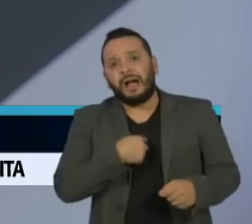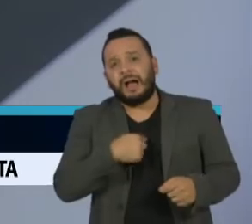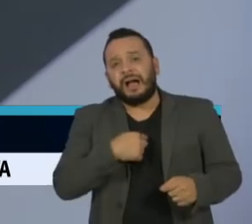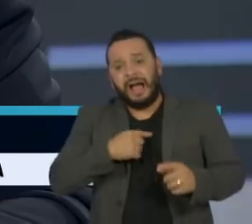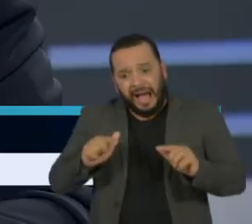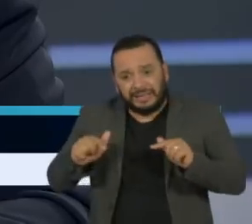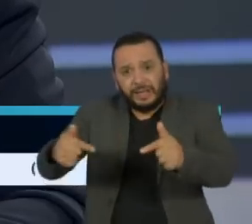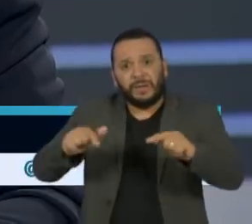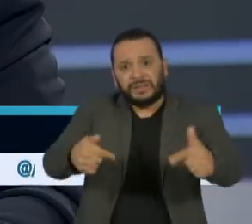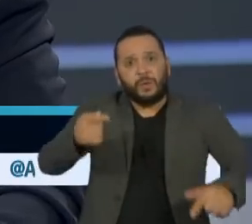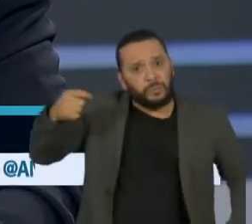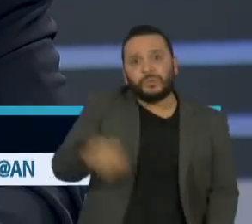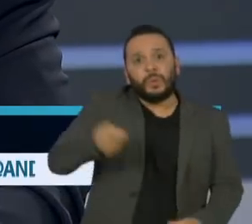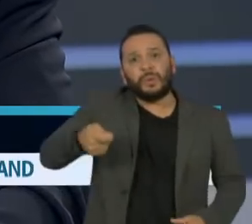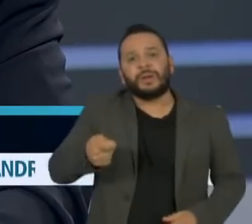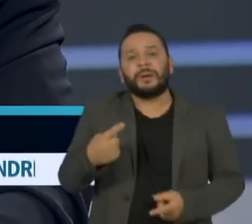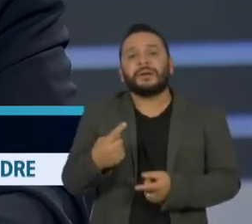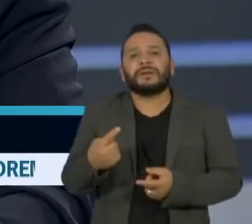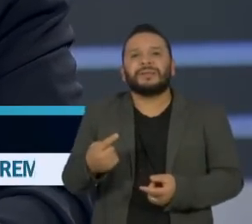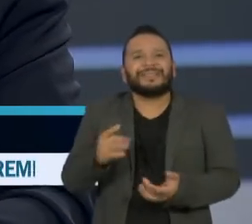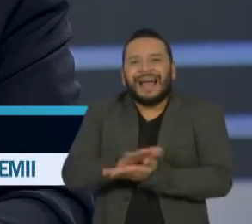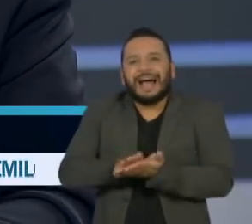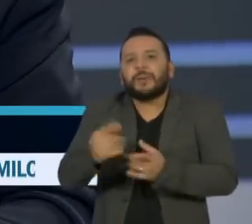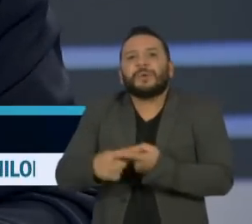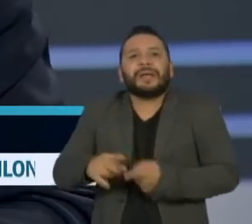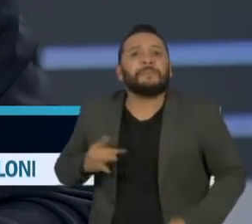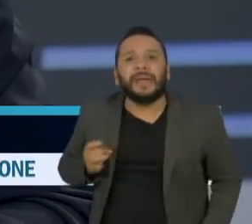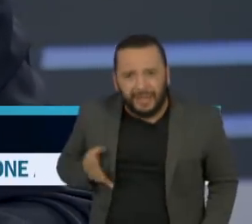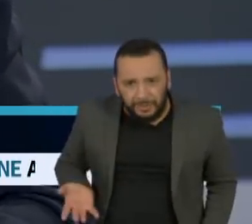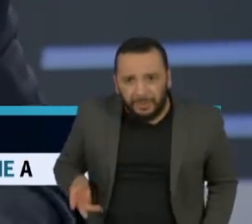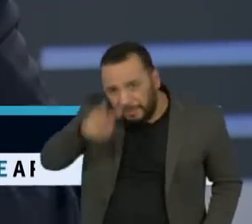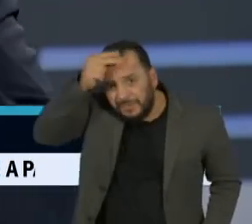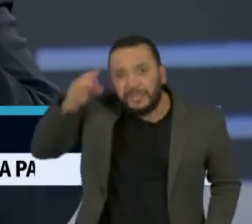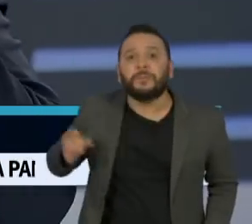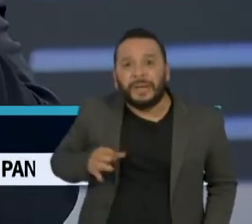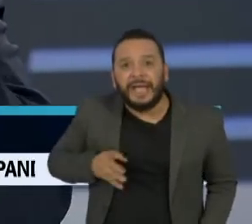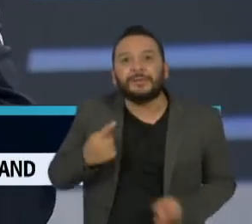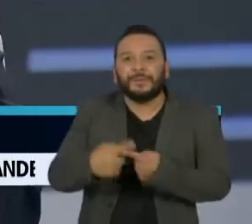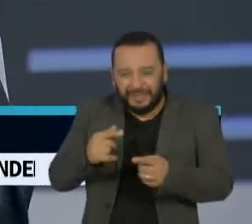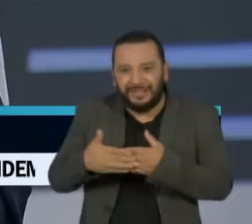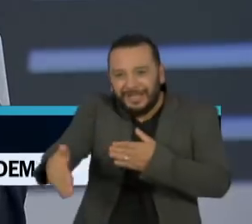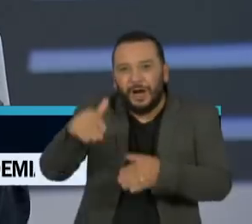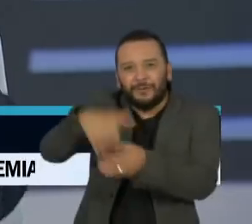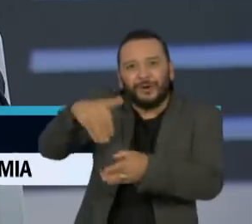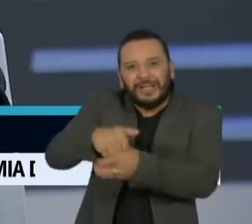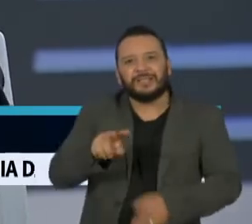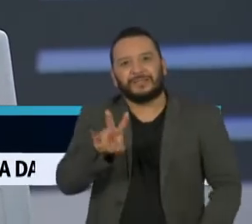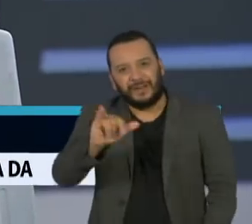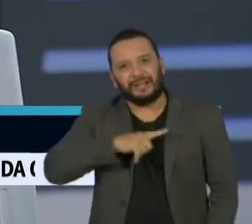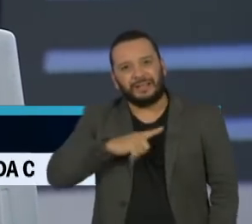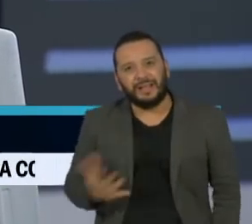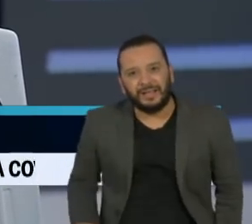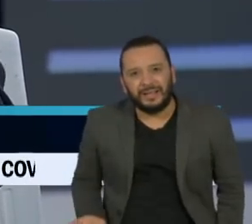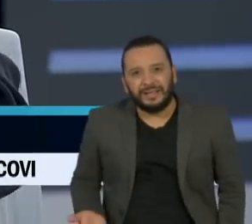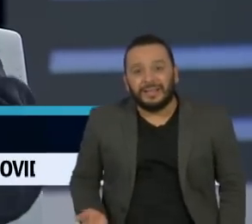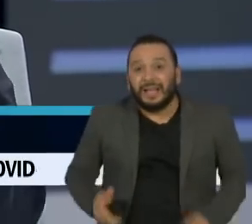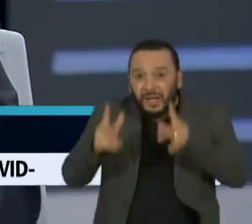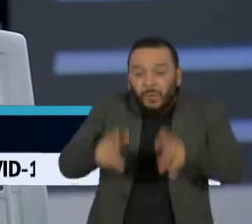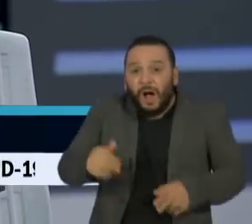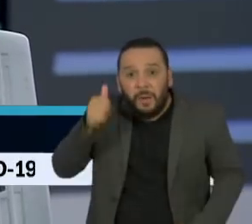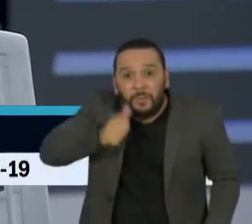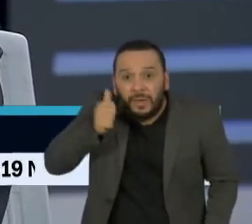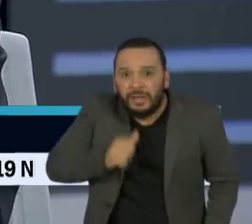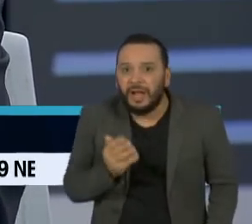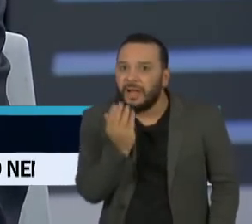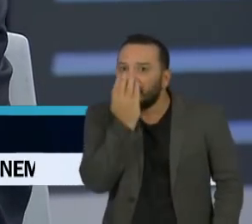medidas que são mais duras. Mas para aquela moça que está lá, com uma máscara que nem a E95, que tive o cuidado de ver, que